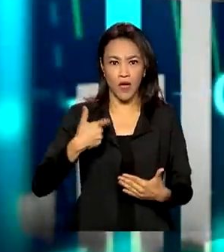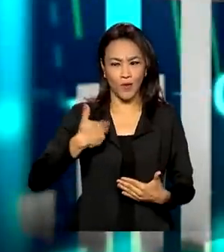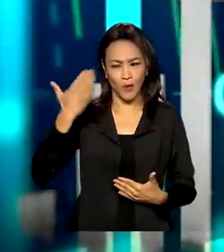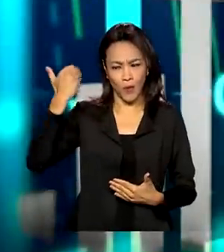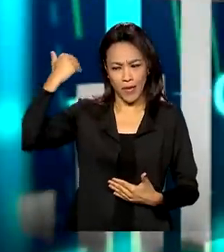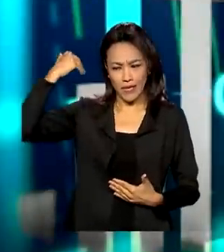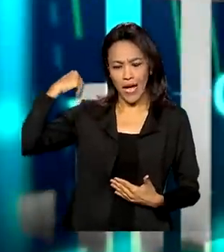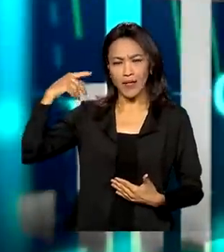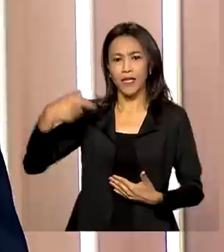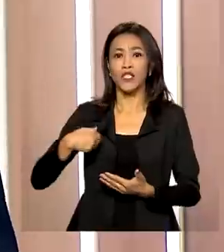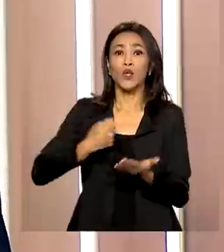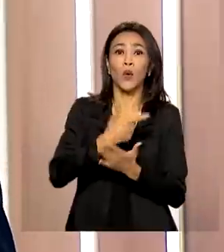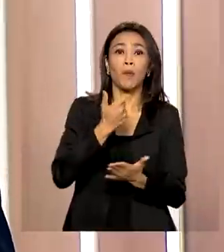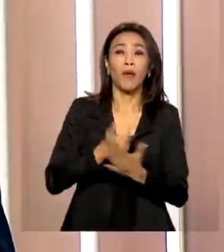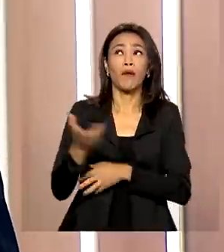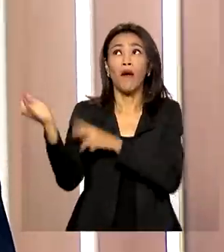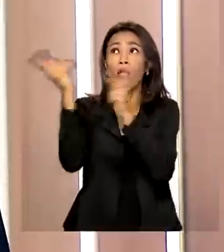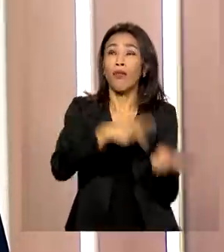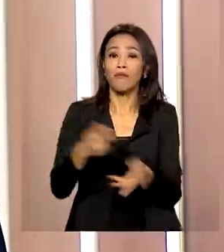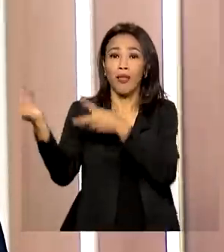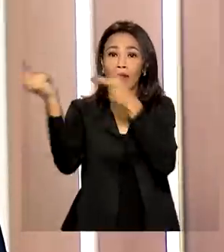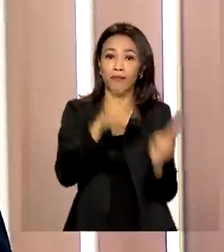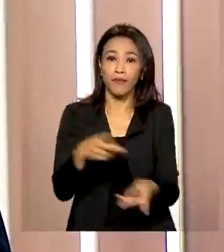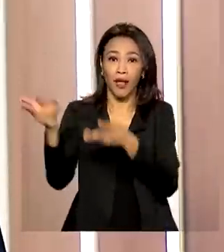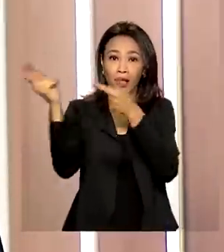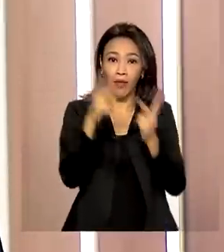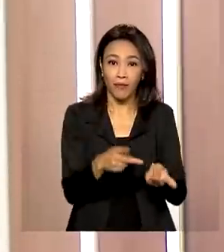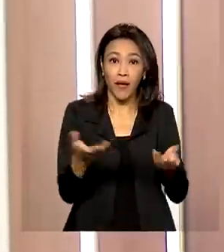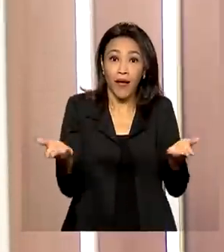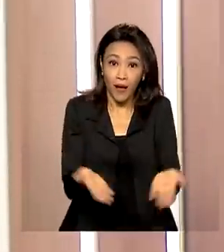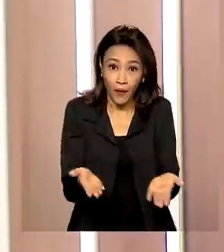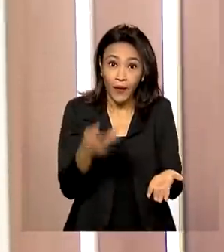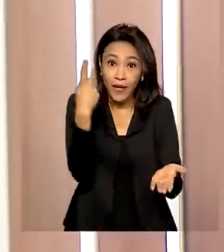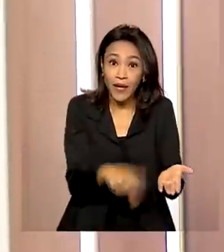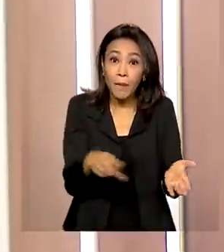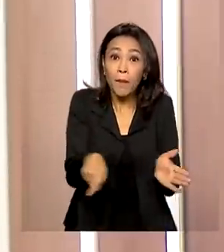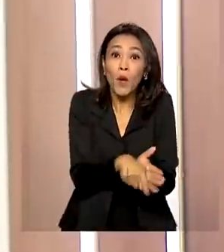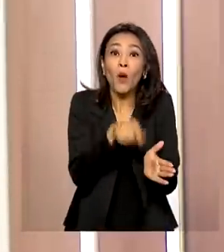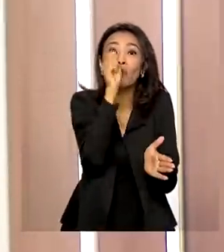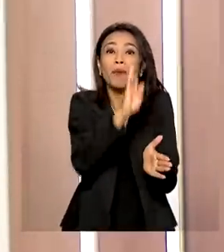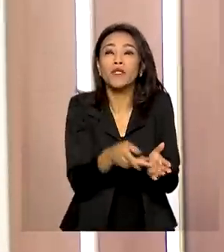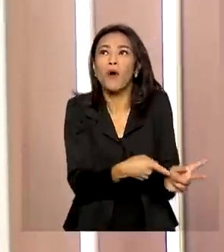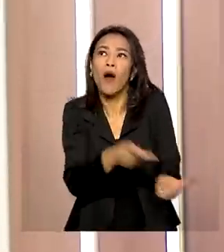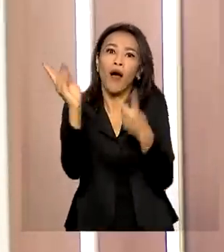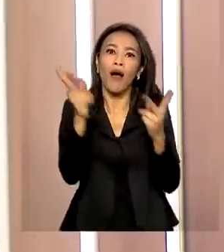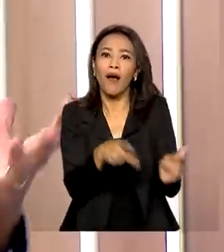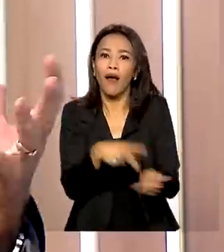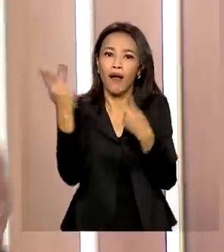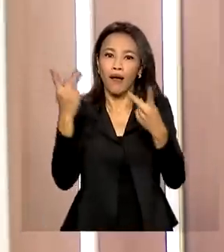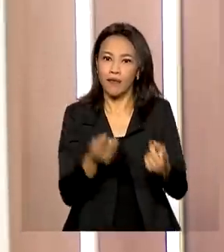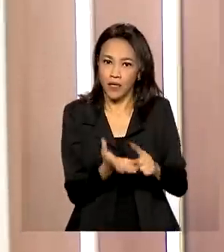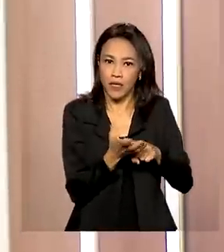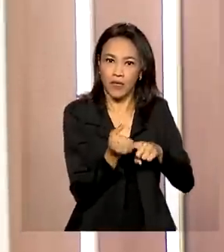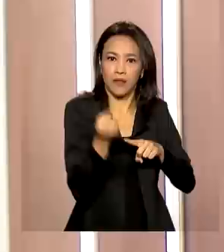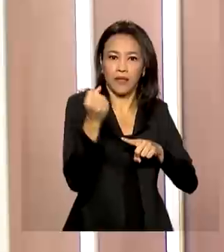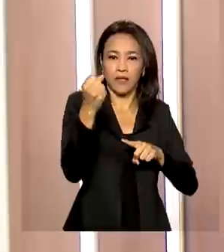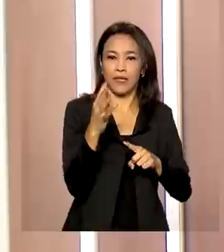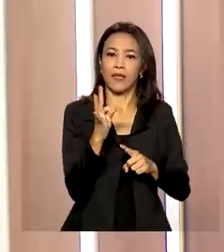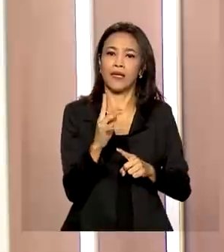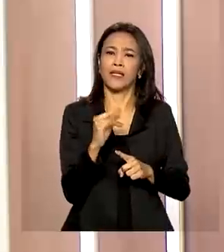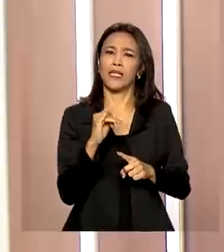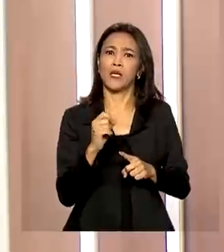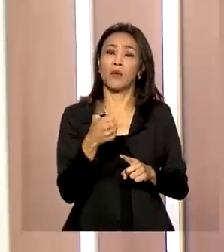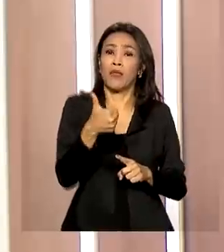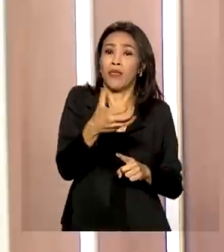o trigo era importado na sua grande parte e agora o trigo é cada vez mais produzido no Brasil com uma safra estimada em torno de